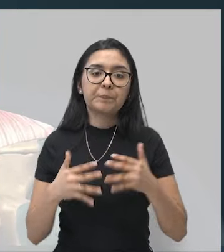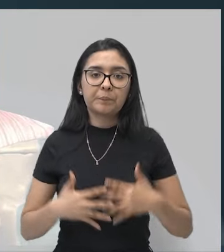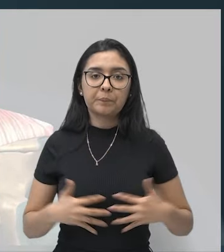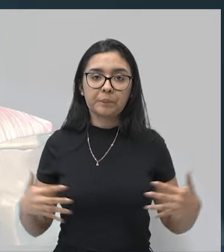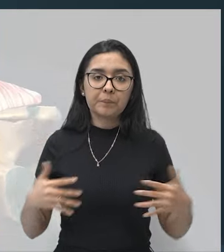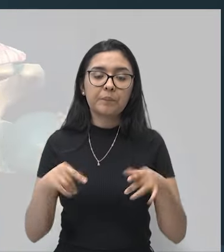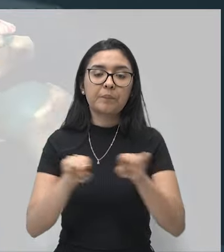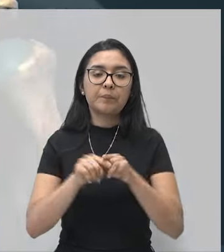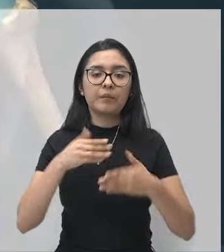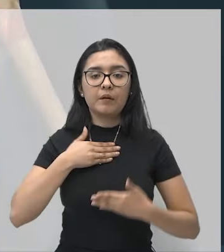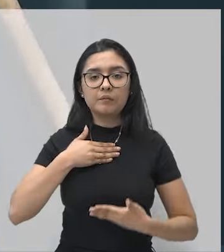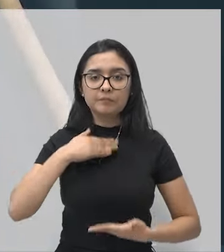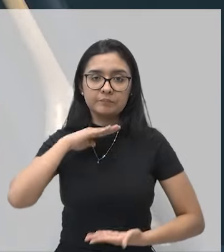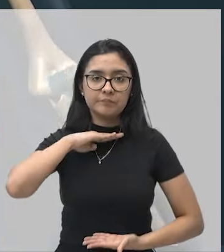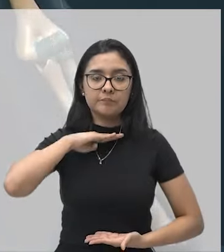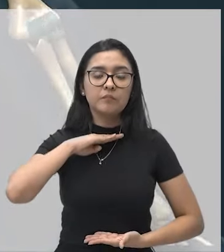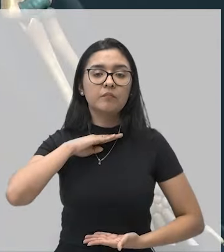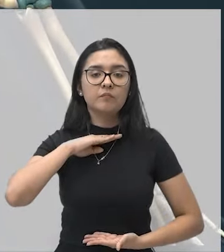certo?